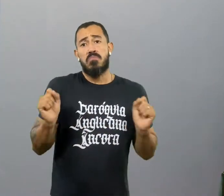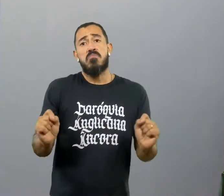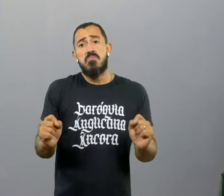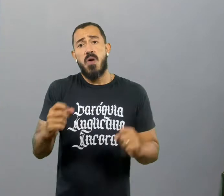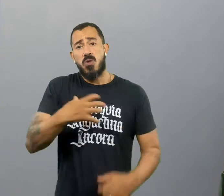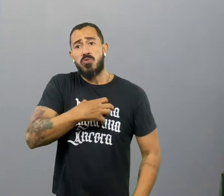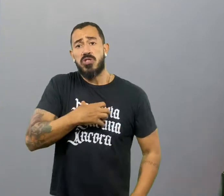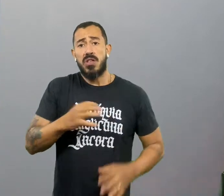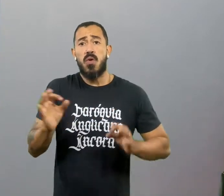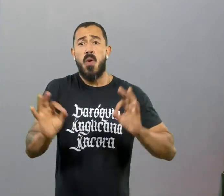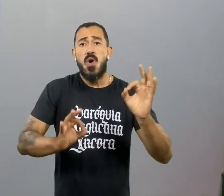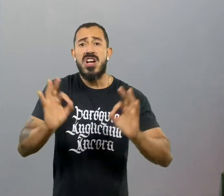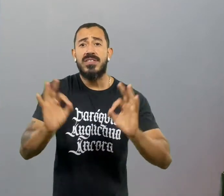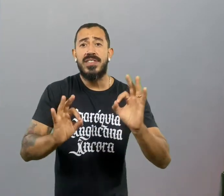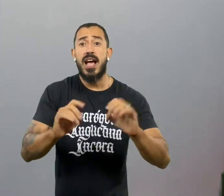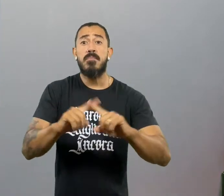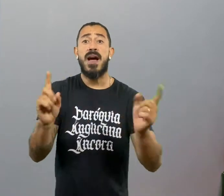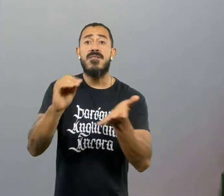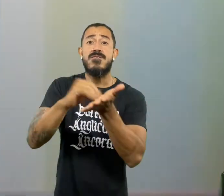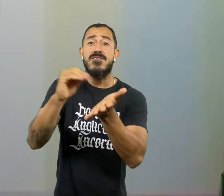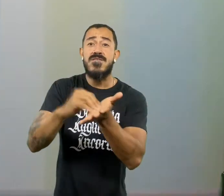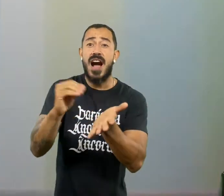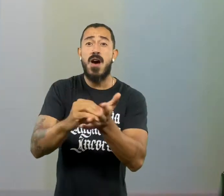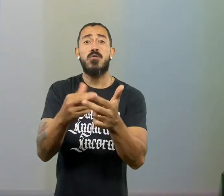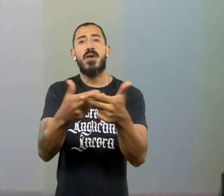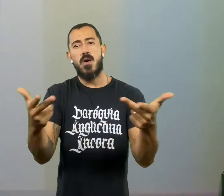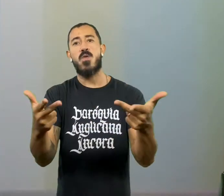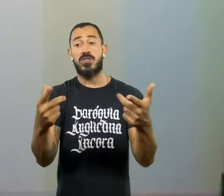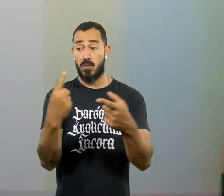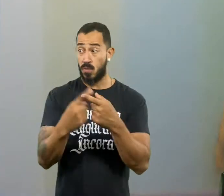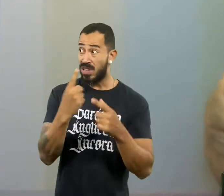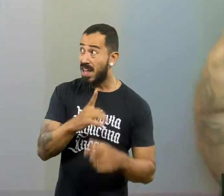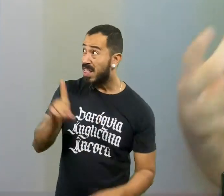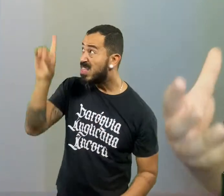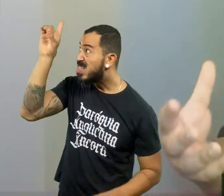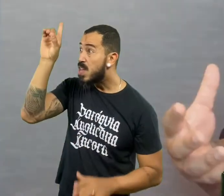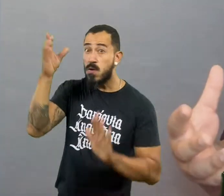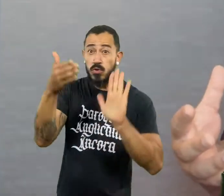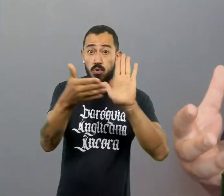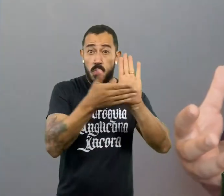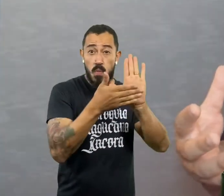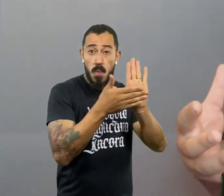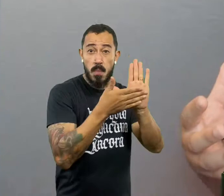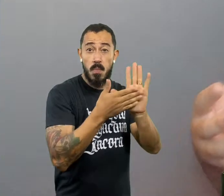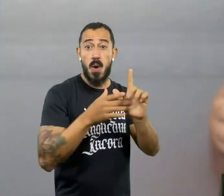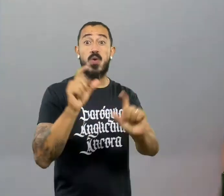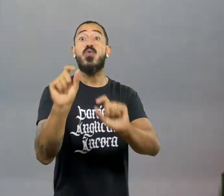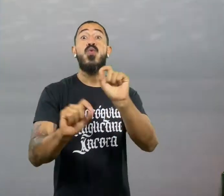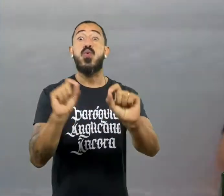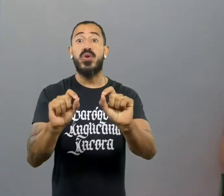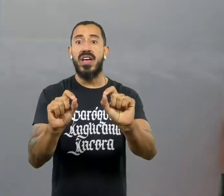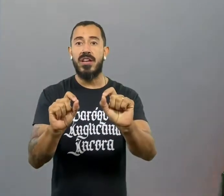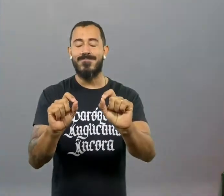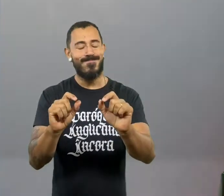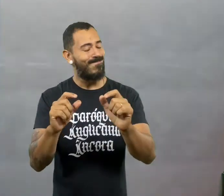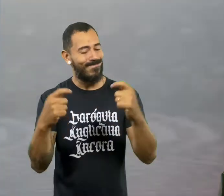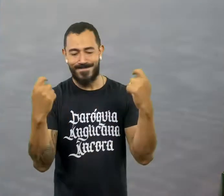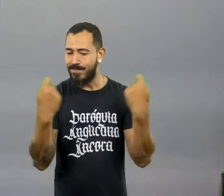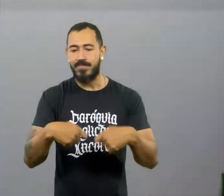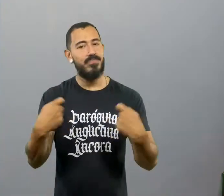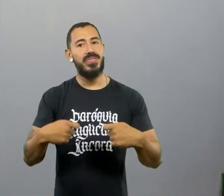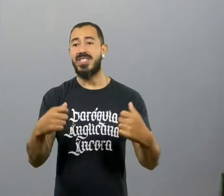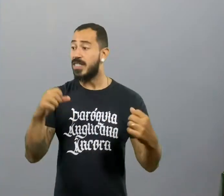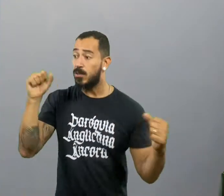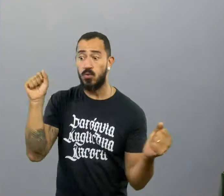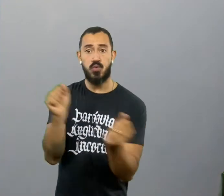mesmo assim é imprudente, porque o propósito para o qual Deus destinou a vida dos seres humanos não se realiza se